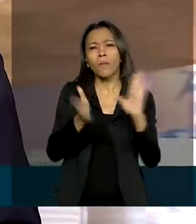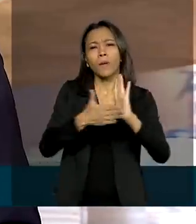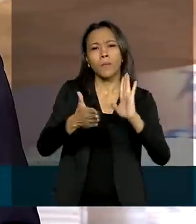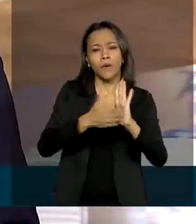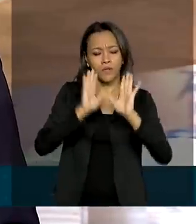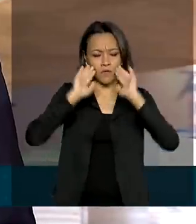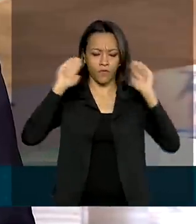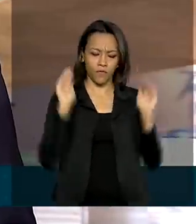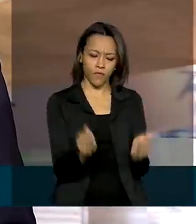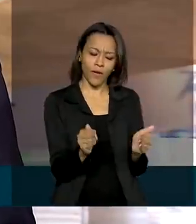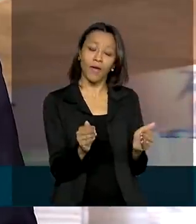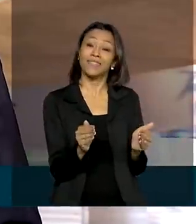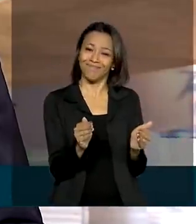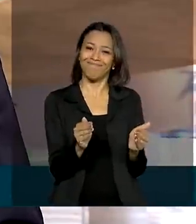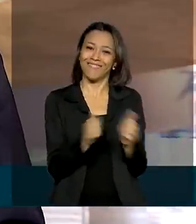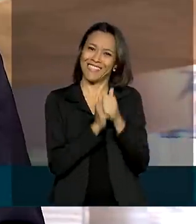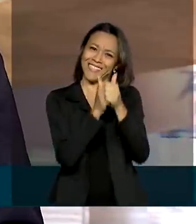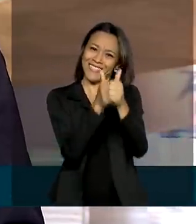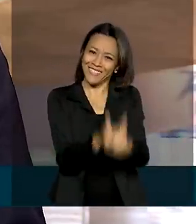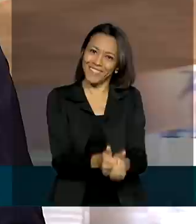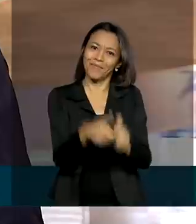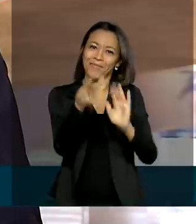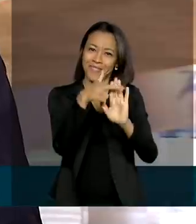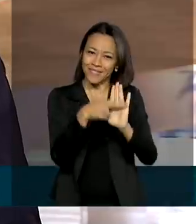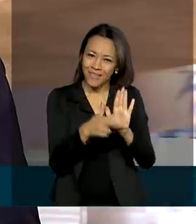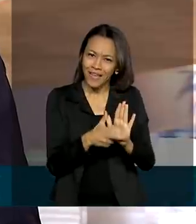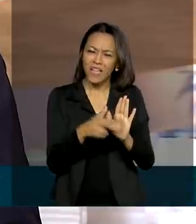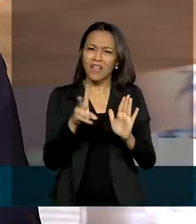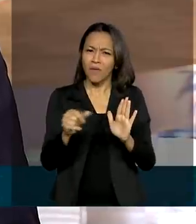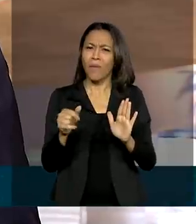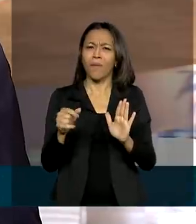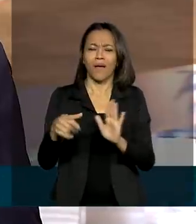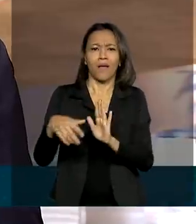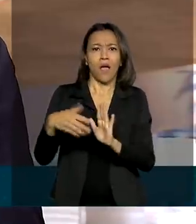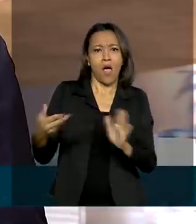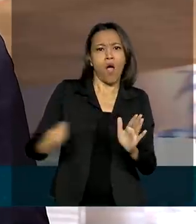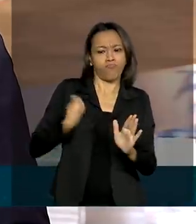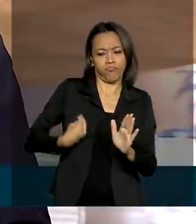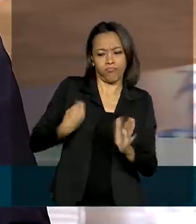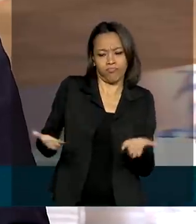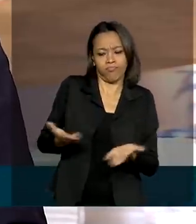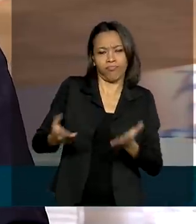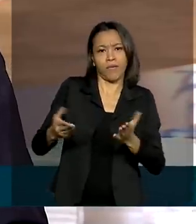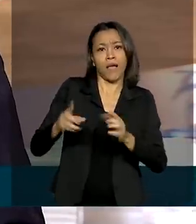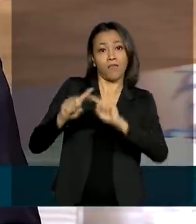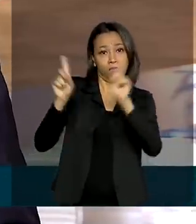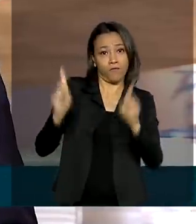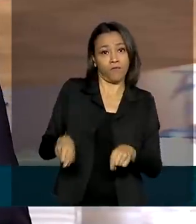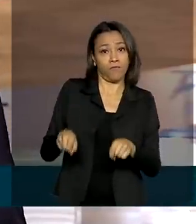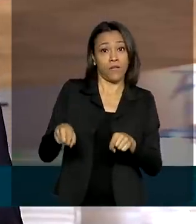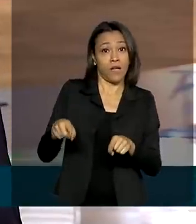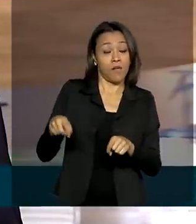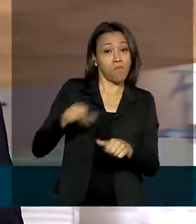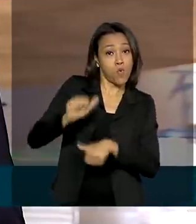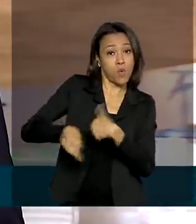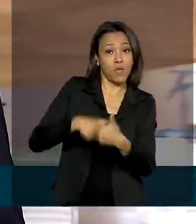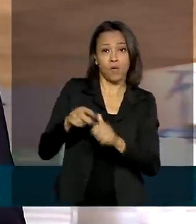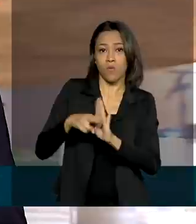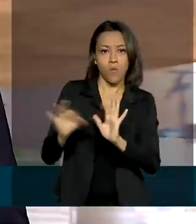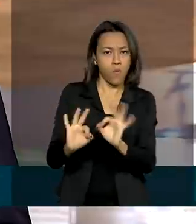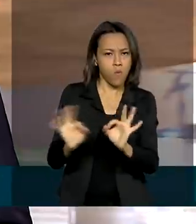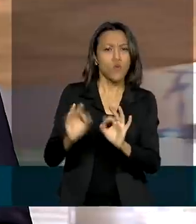em meritocracia, ou seja, e não vai mexer aí no atual regime dos servidores, somente dos futuros concursados.